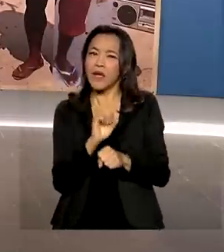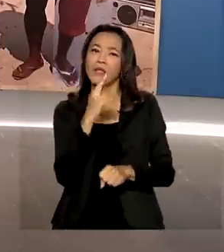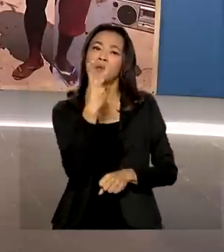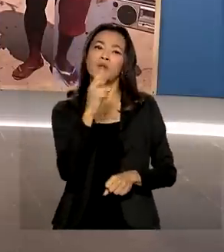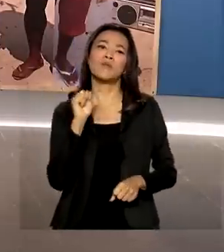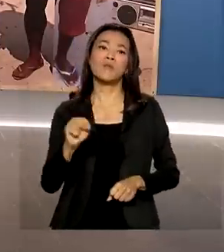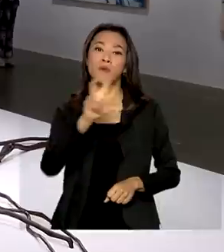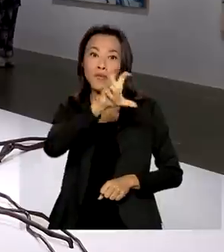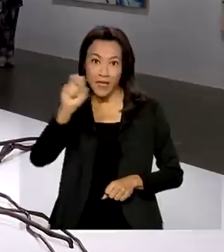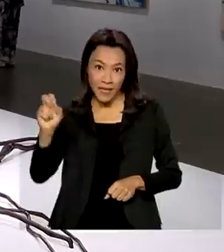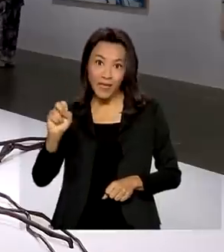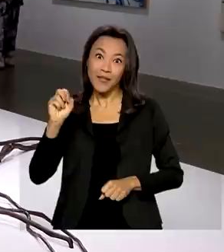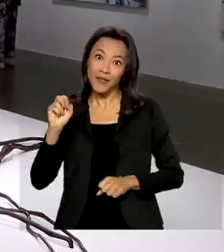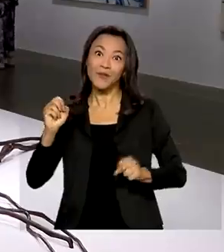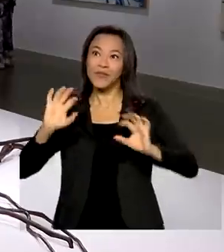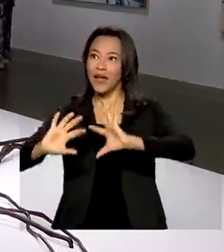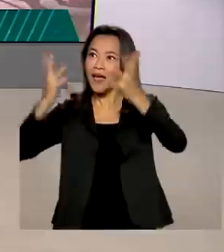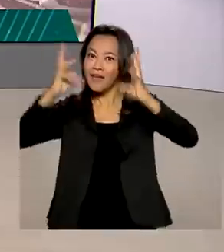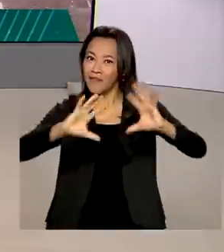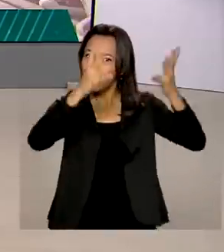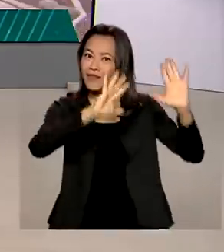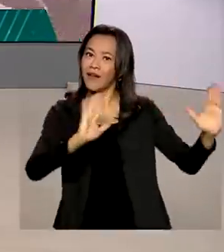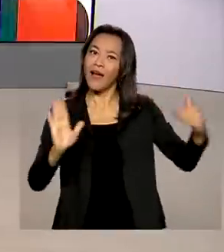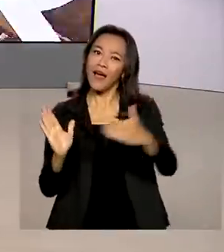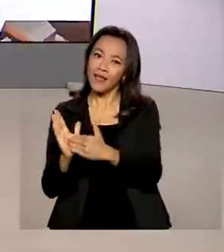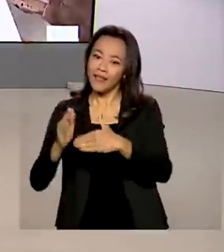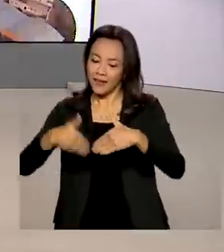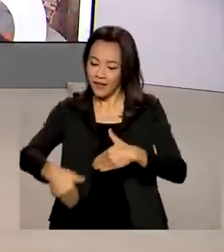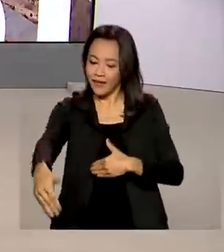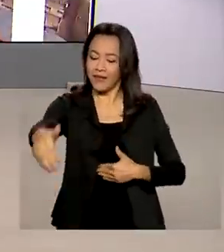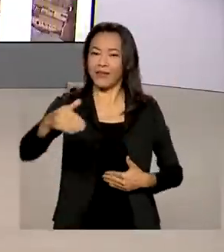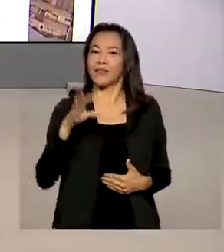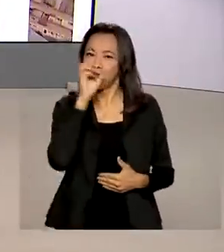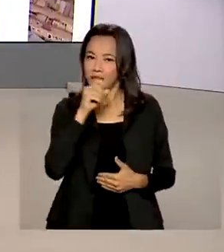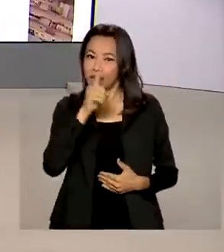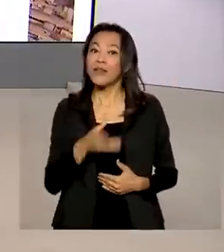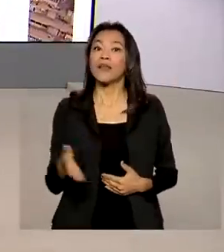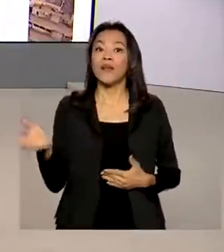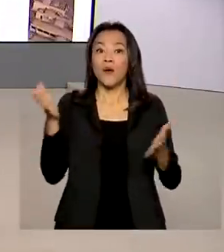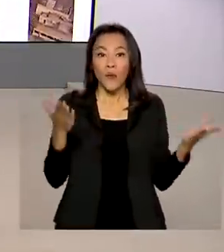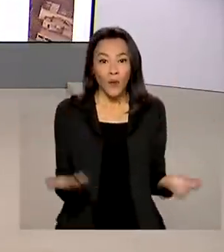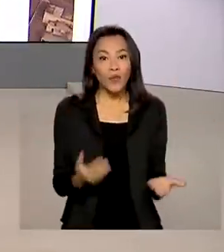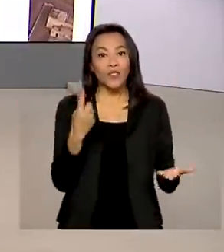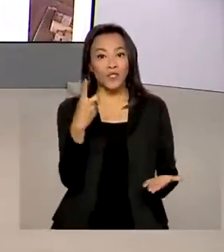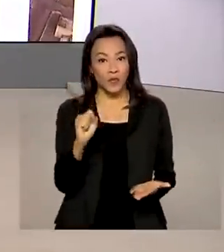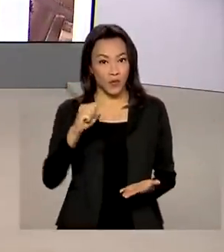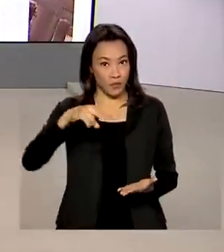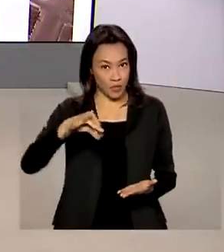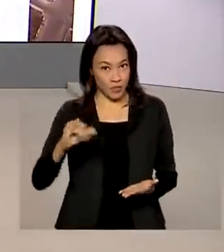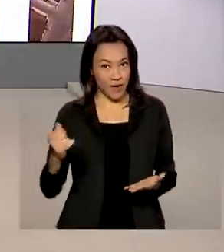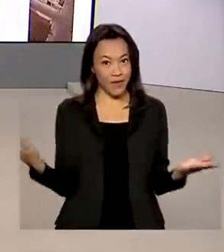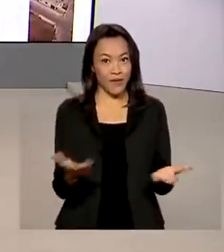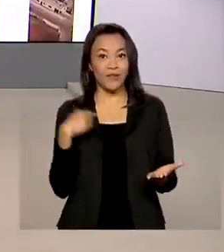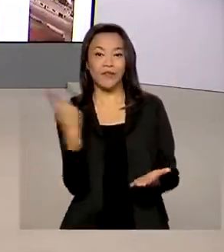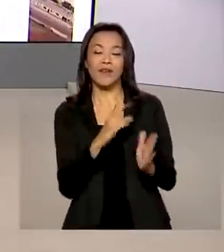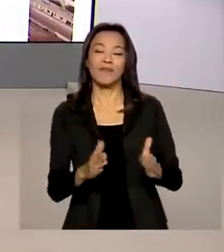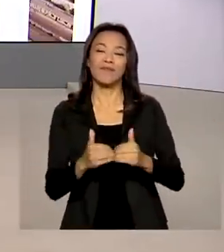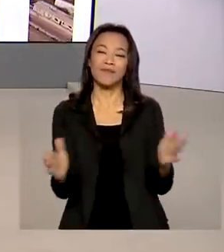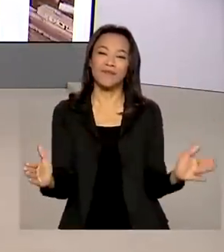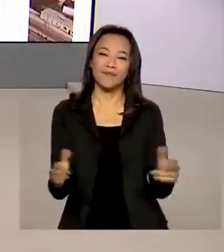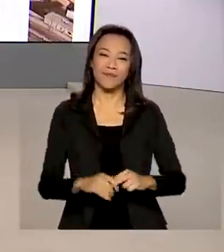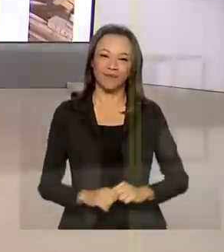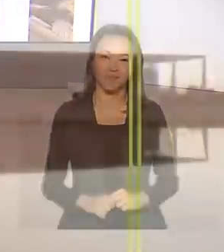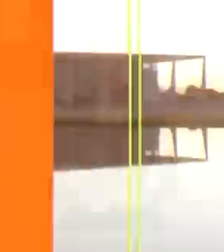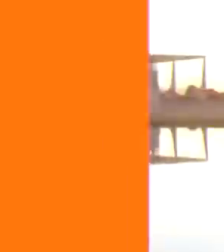eventos até o fim de semana. Quarta-feira, 18 de maio, o Brasil em Dia já está no ar.